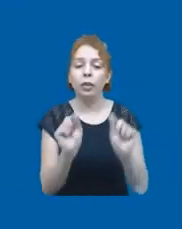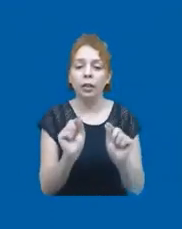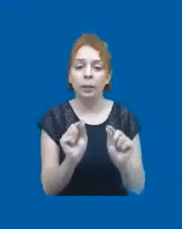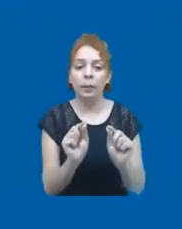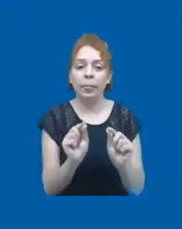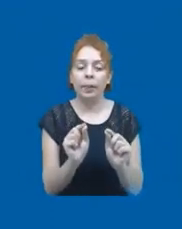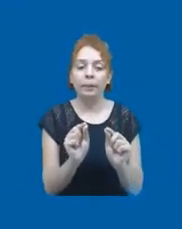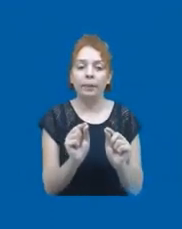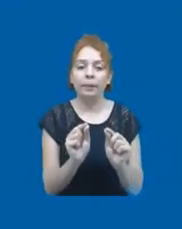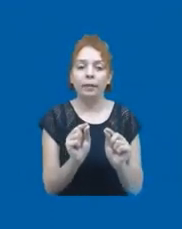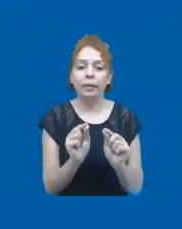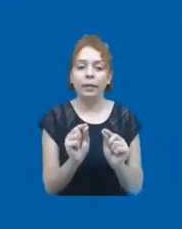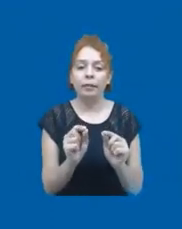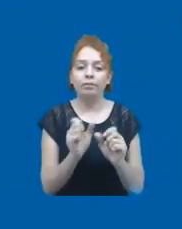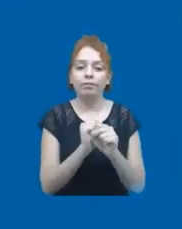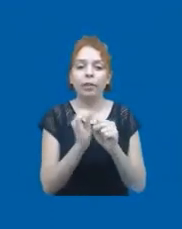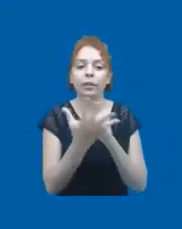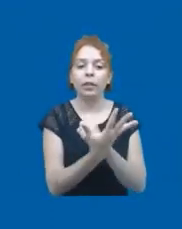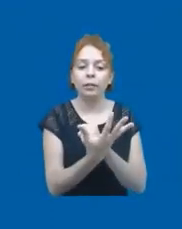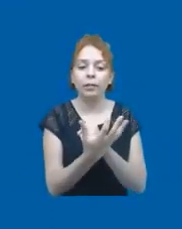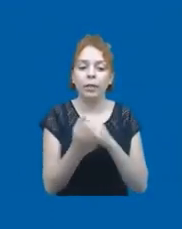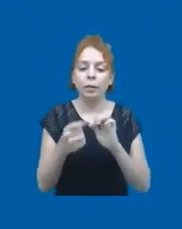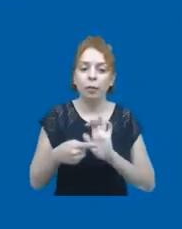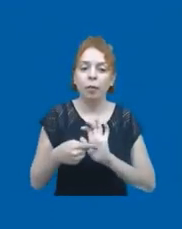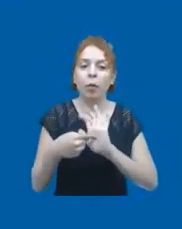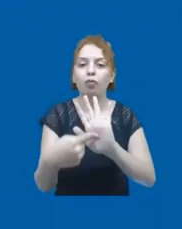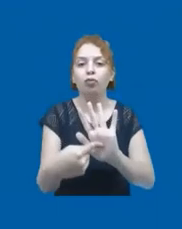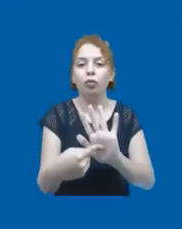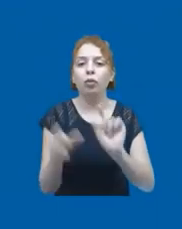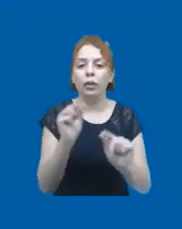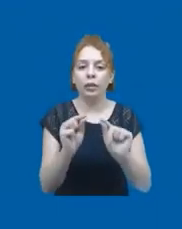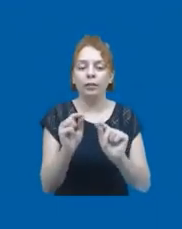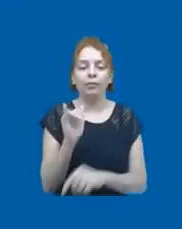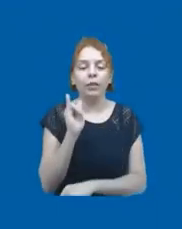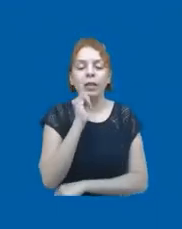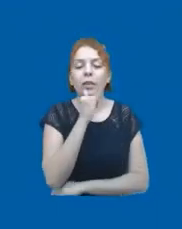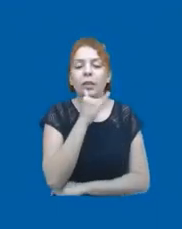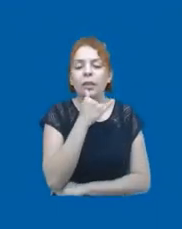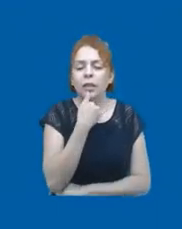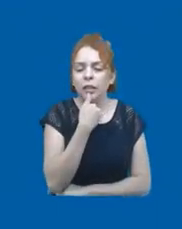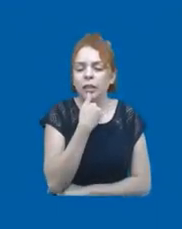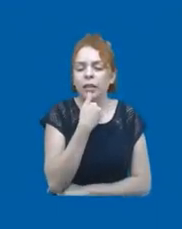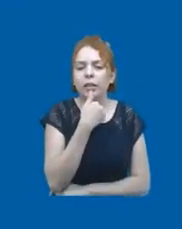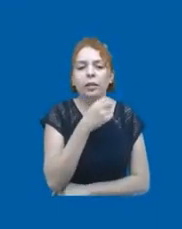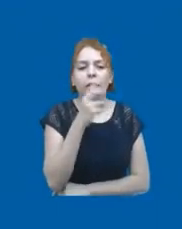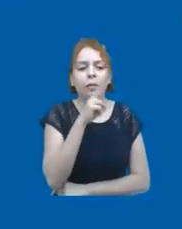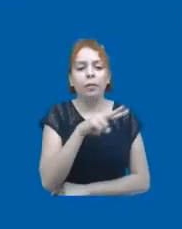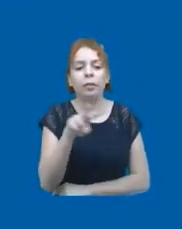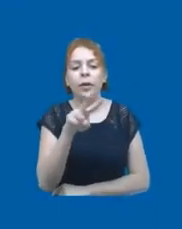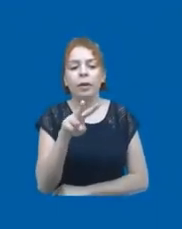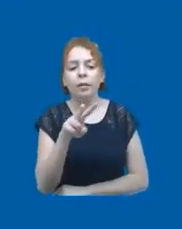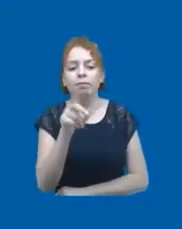nessa coisa que a pandemia escancarou, né, muito triste a gente ver pessoas querendo